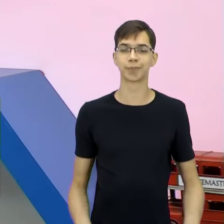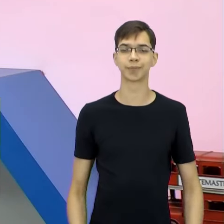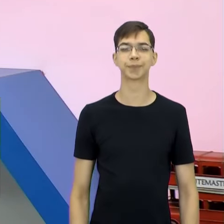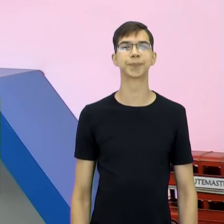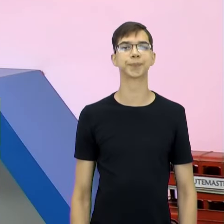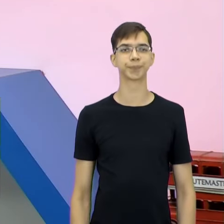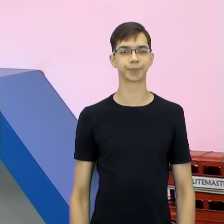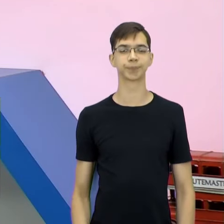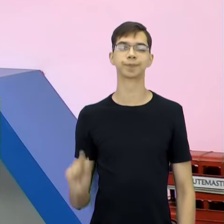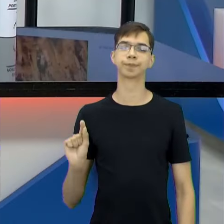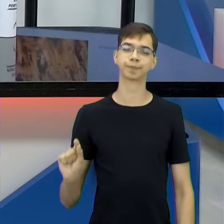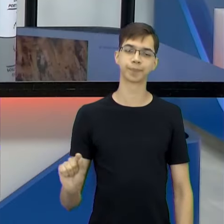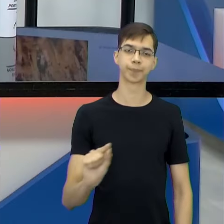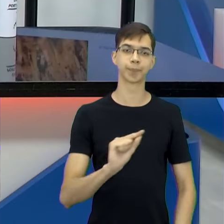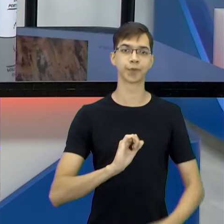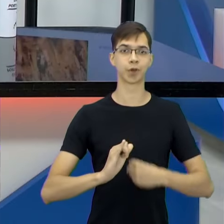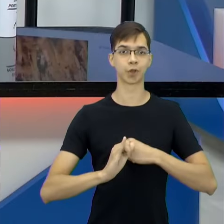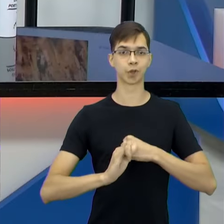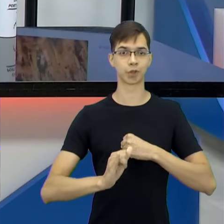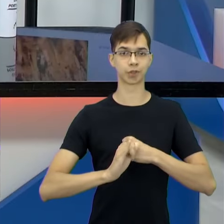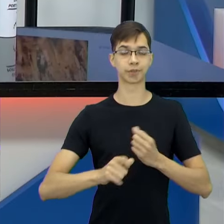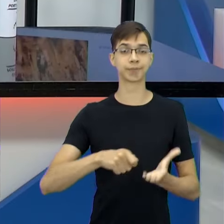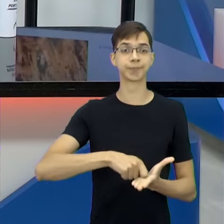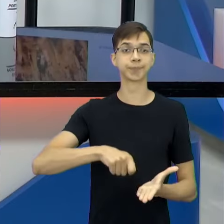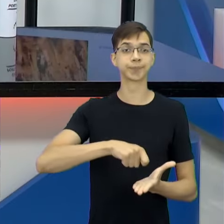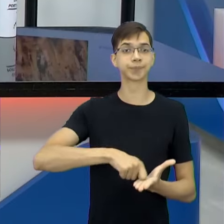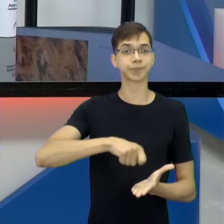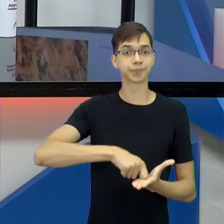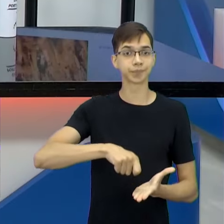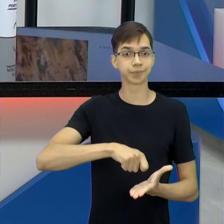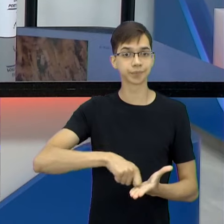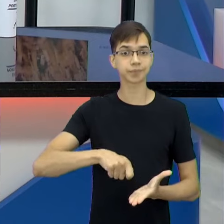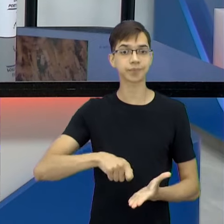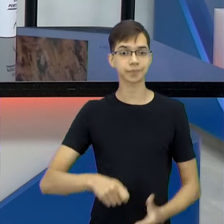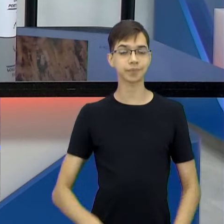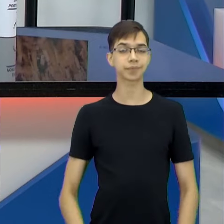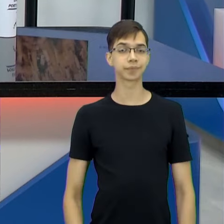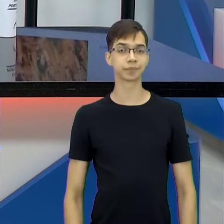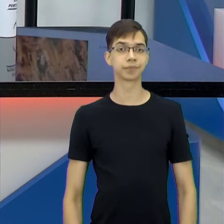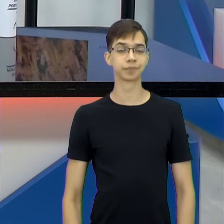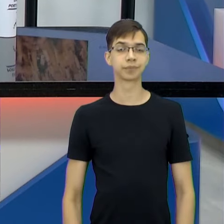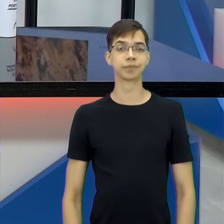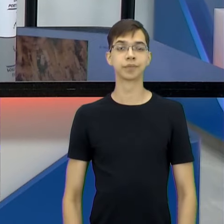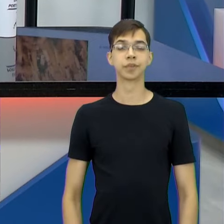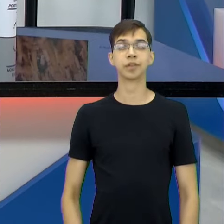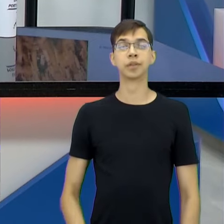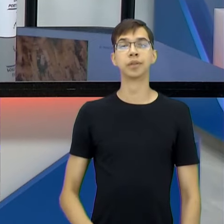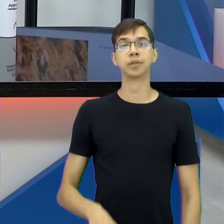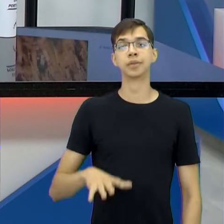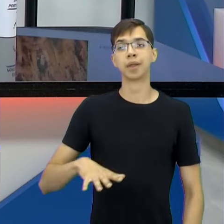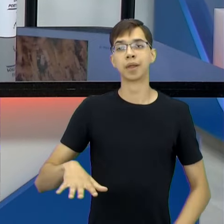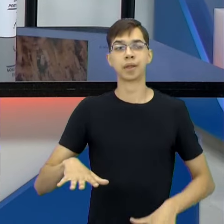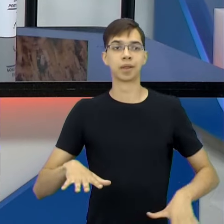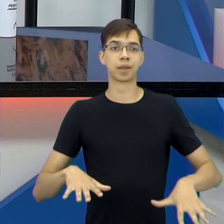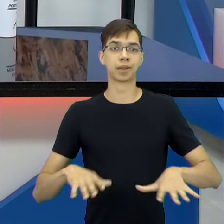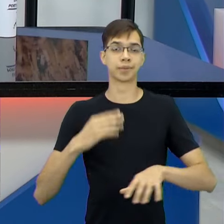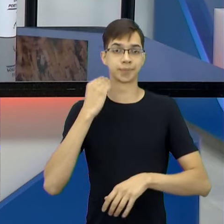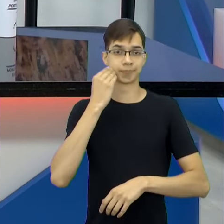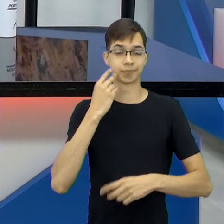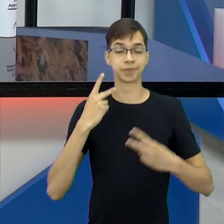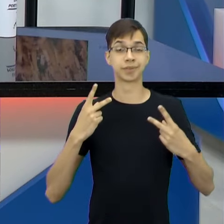crônica dessas, também pode ser das modalidades, modalidades que eles vivenciaram. aí, melhor ainda.